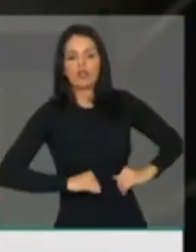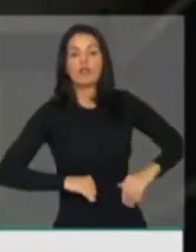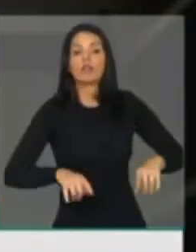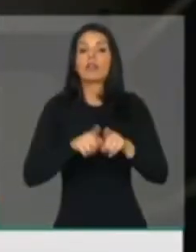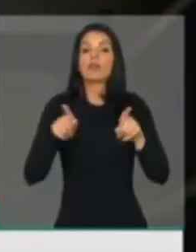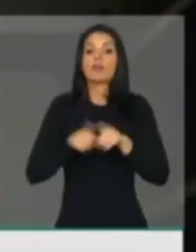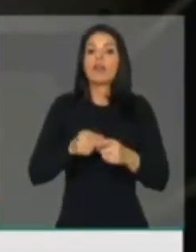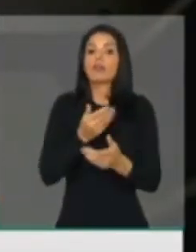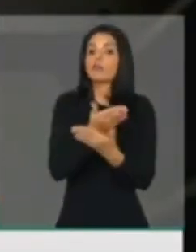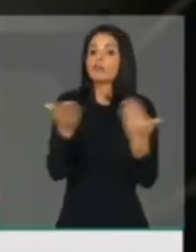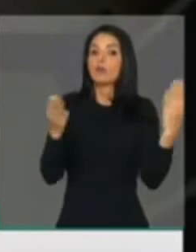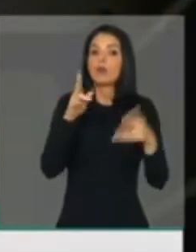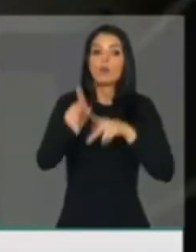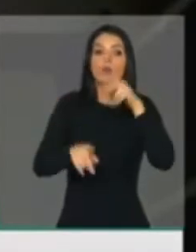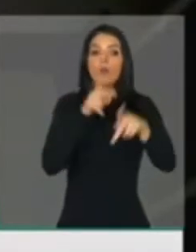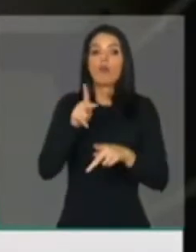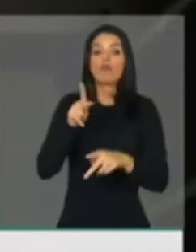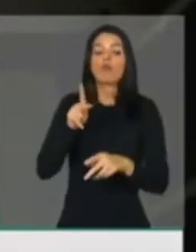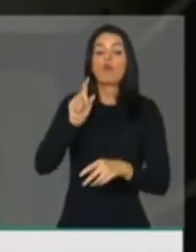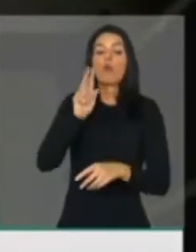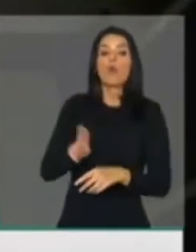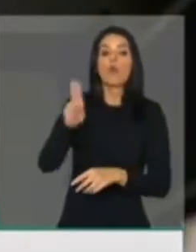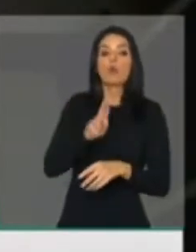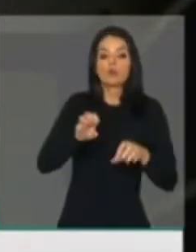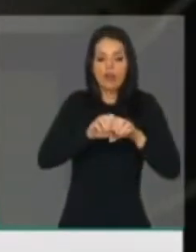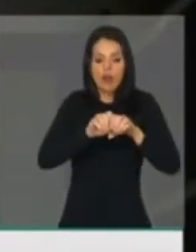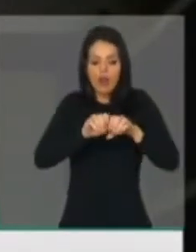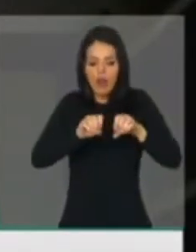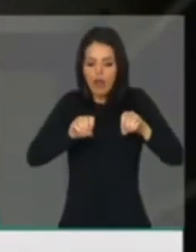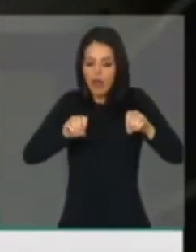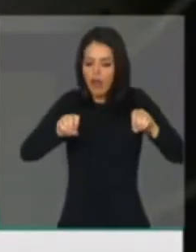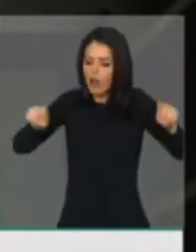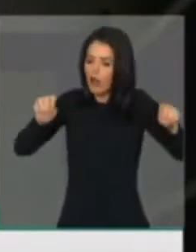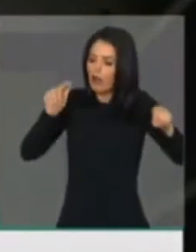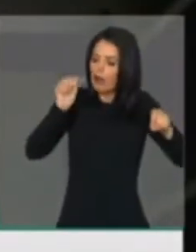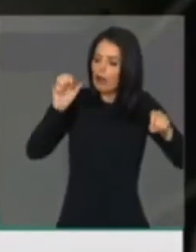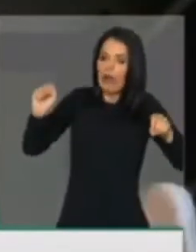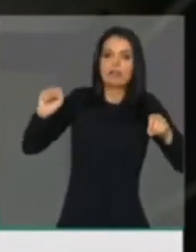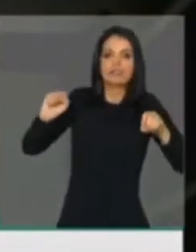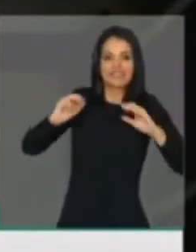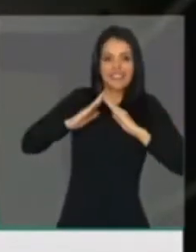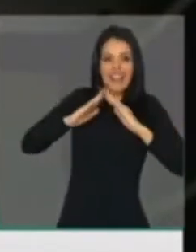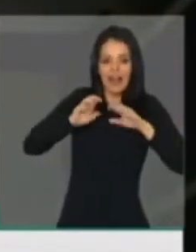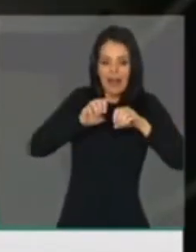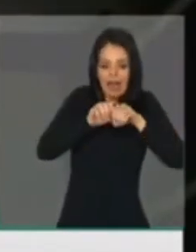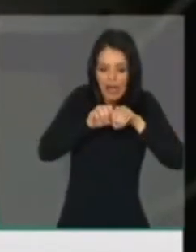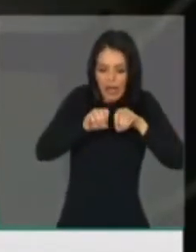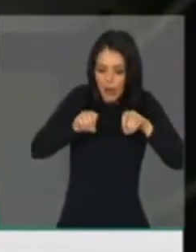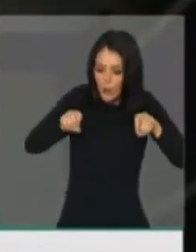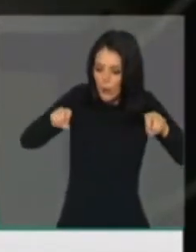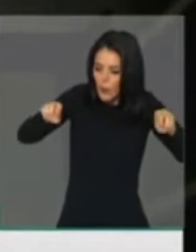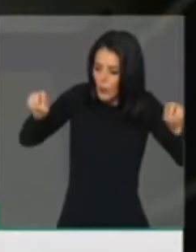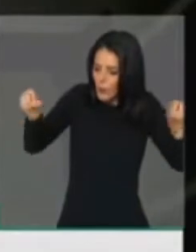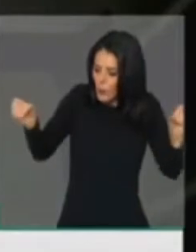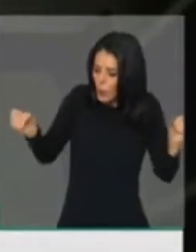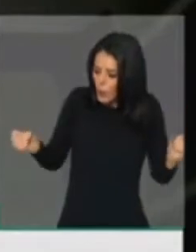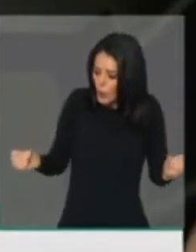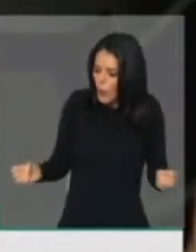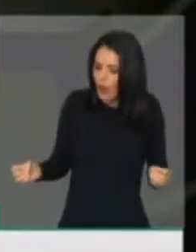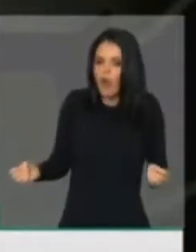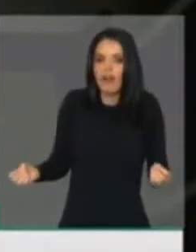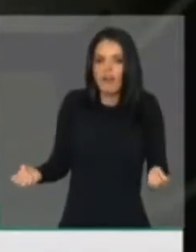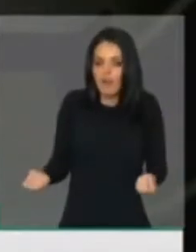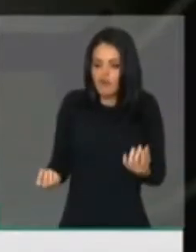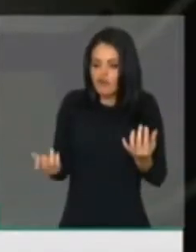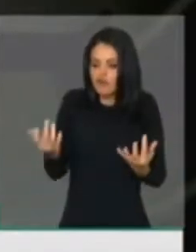aqueles que têm gás encanado em casa. Mas nós temos que observar também que outros projetos vêm aí, senhor presidente.